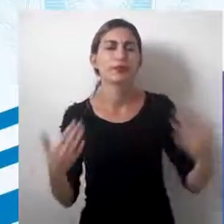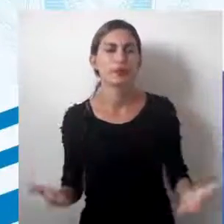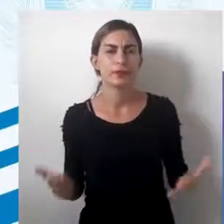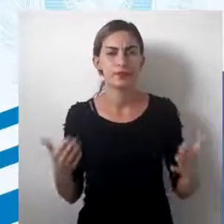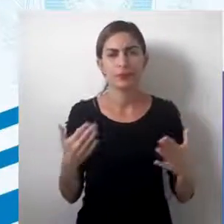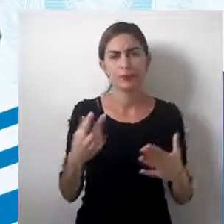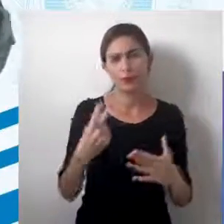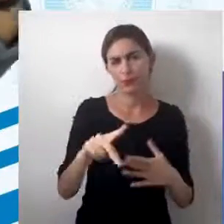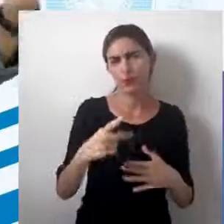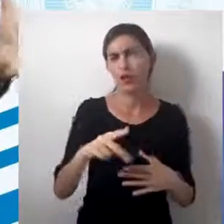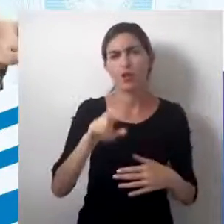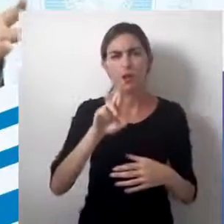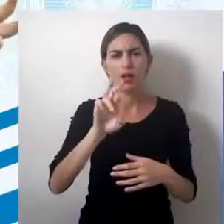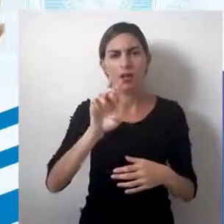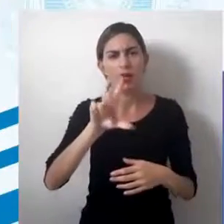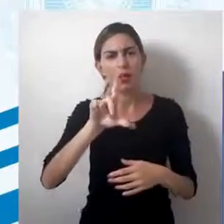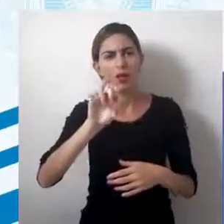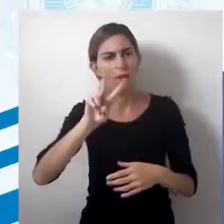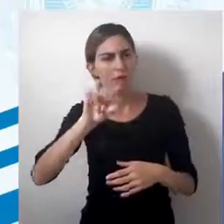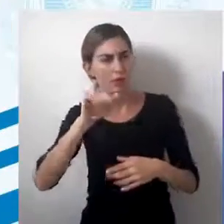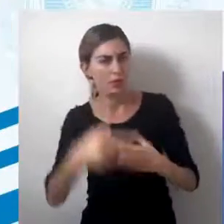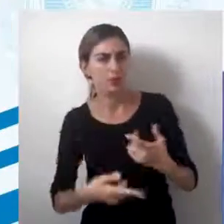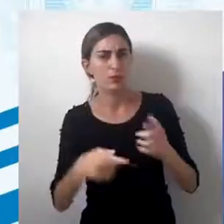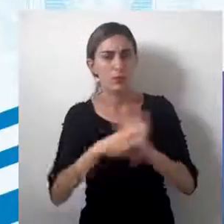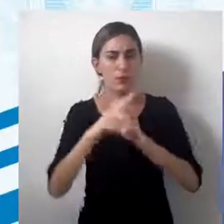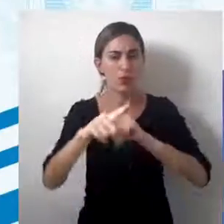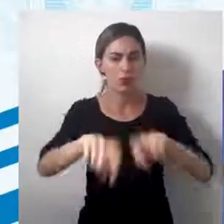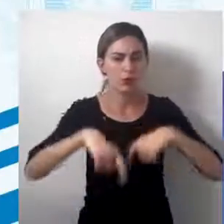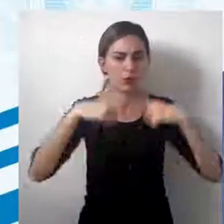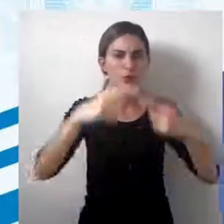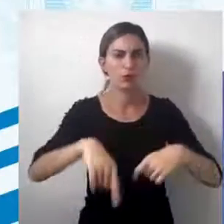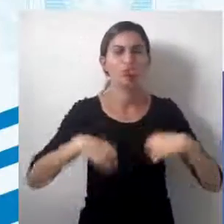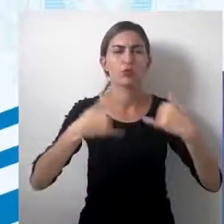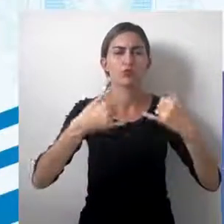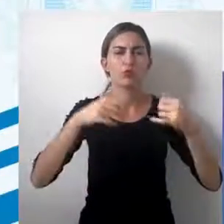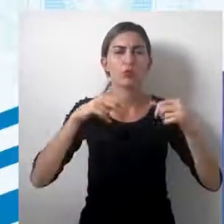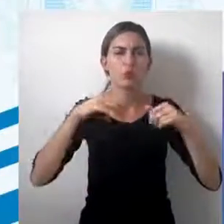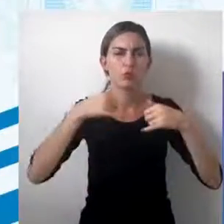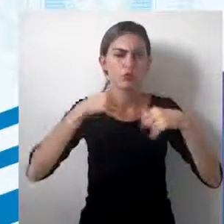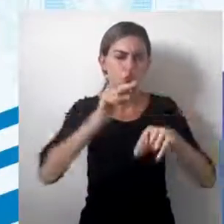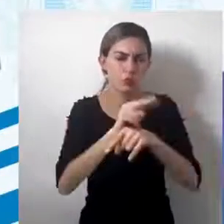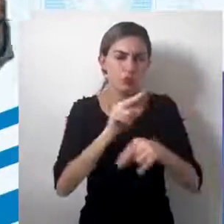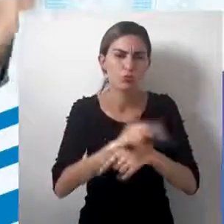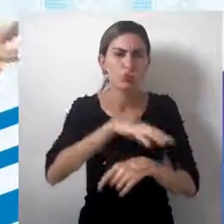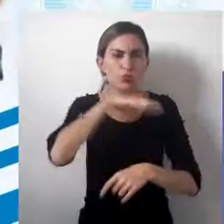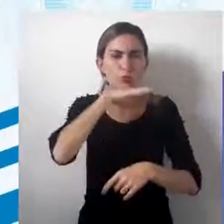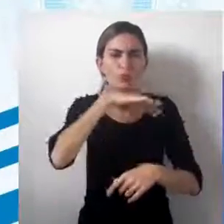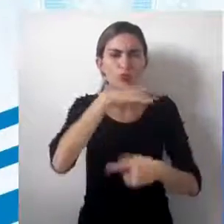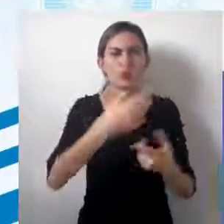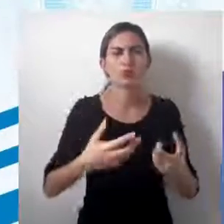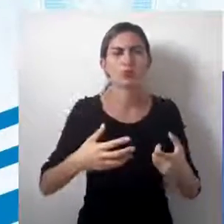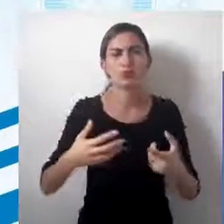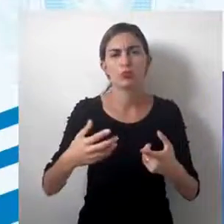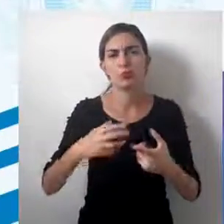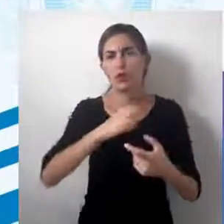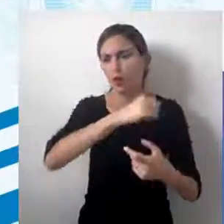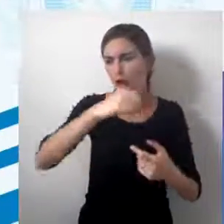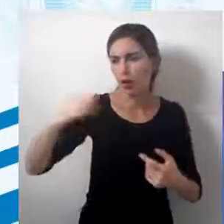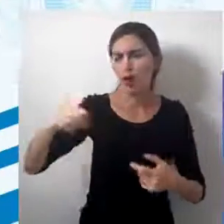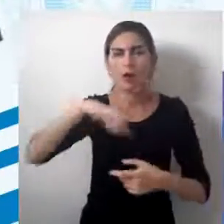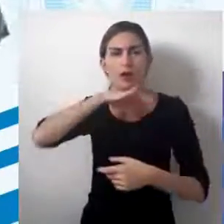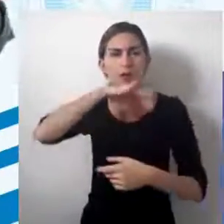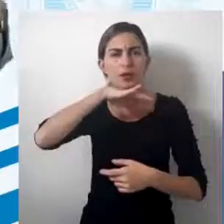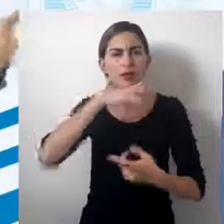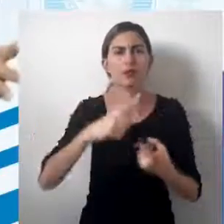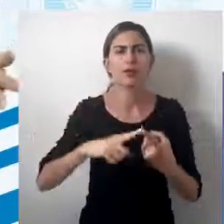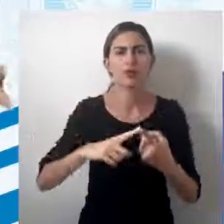relevantes para a agricultura, são relevantes para a caça, para a coleta, para